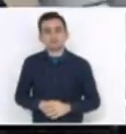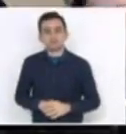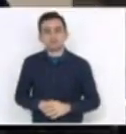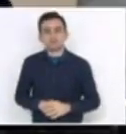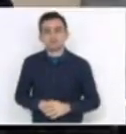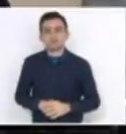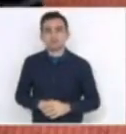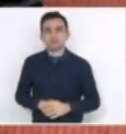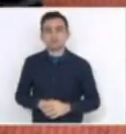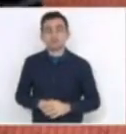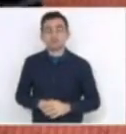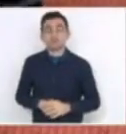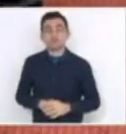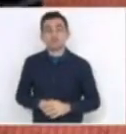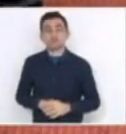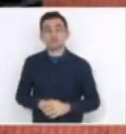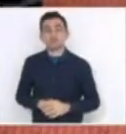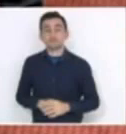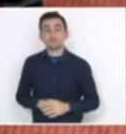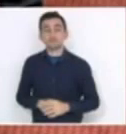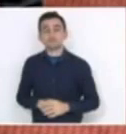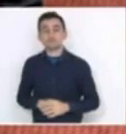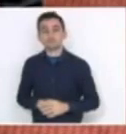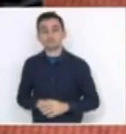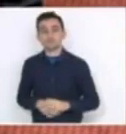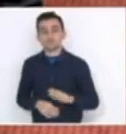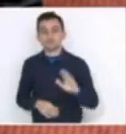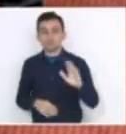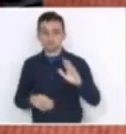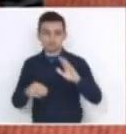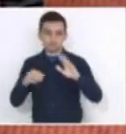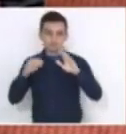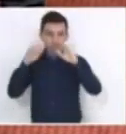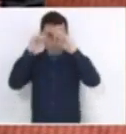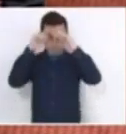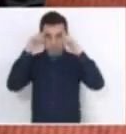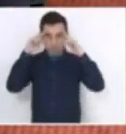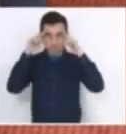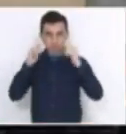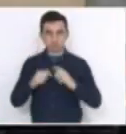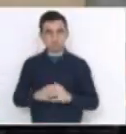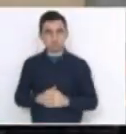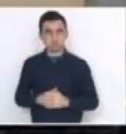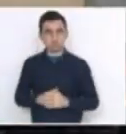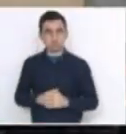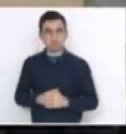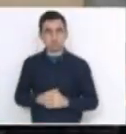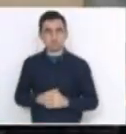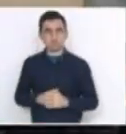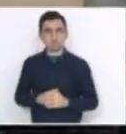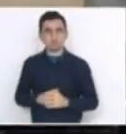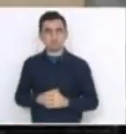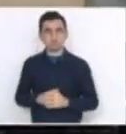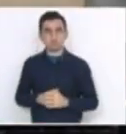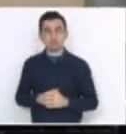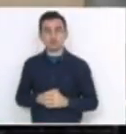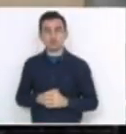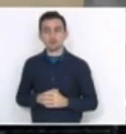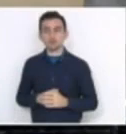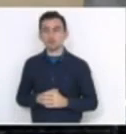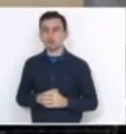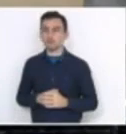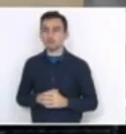Pela ordem, deputado Antônio Agari, daí nós vamos abrir o painel e votar. Lembrando ainda que, para a